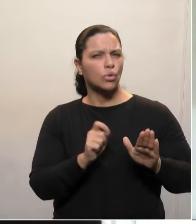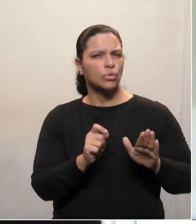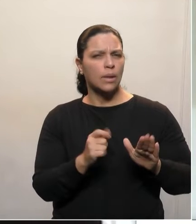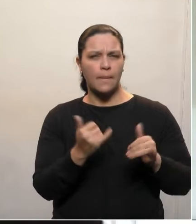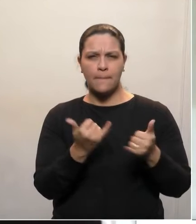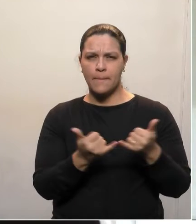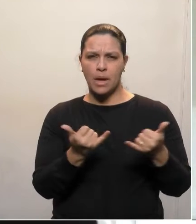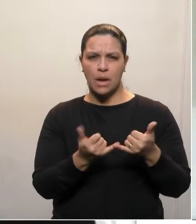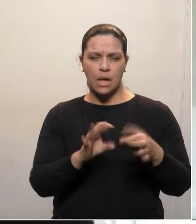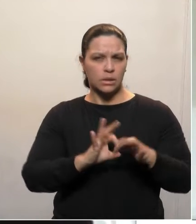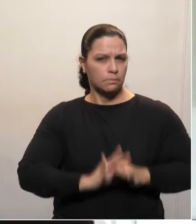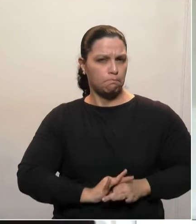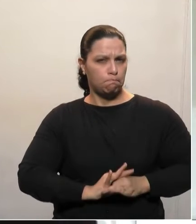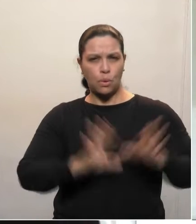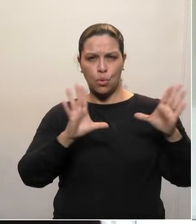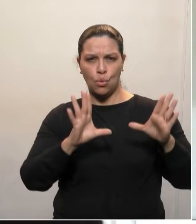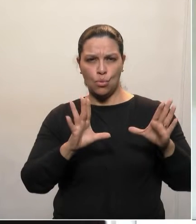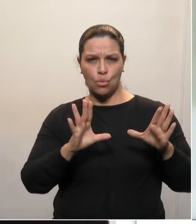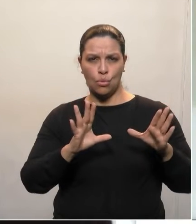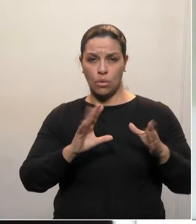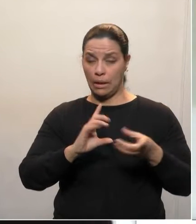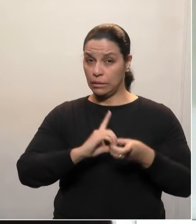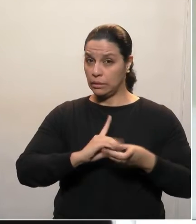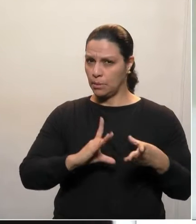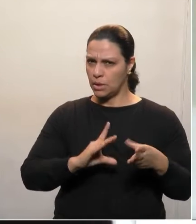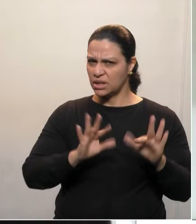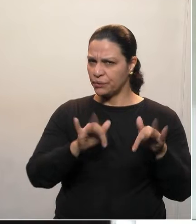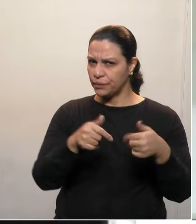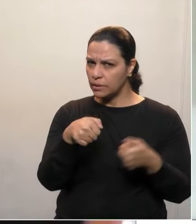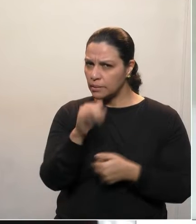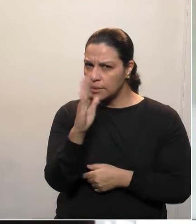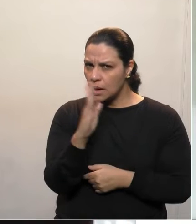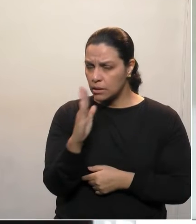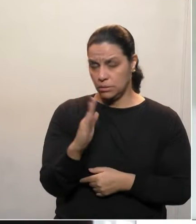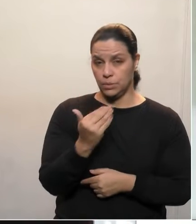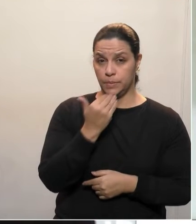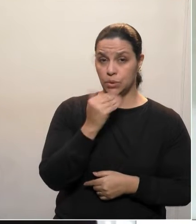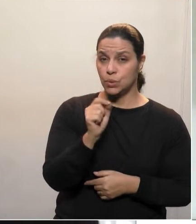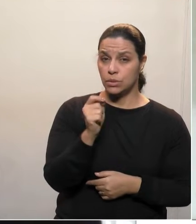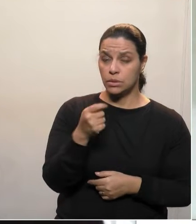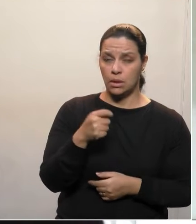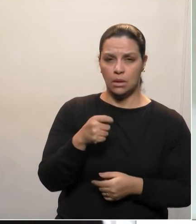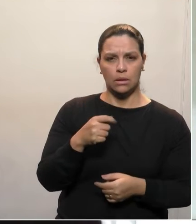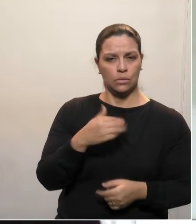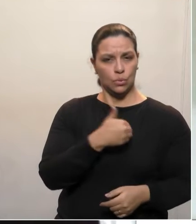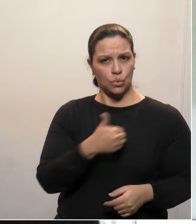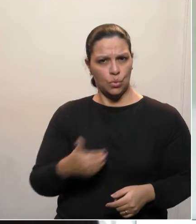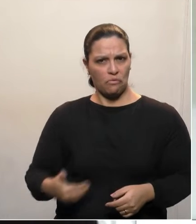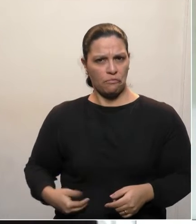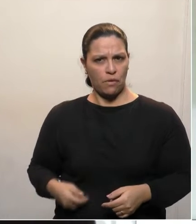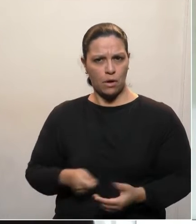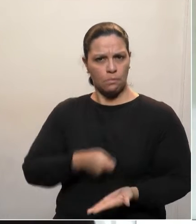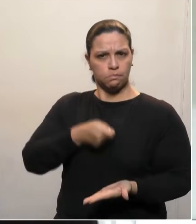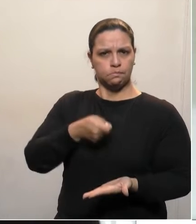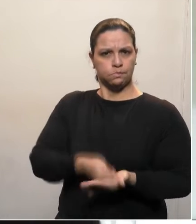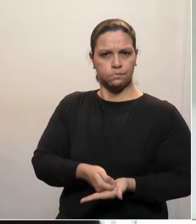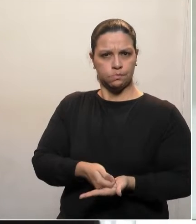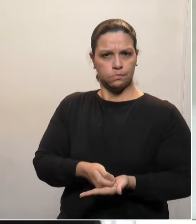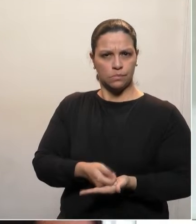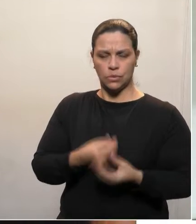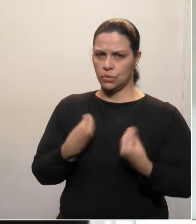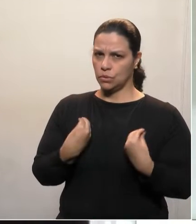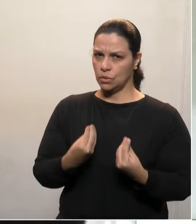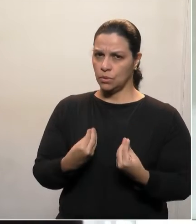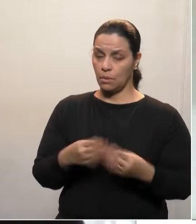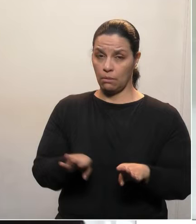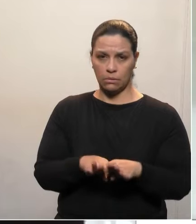da democracia no Brasil, reivindicando um governo autoritário. Um governo